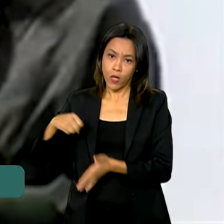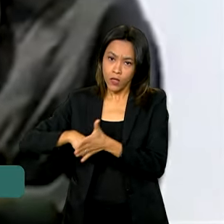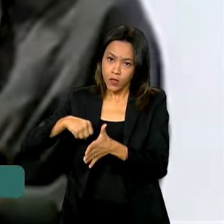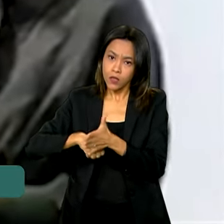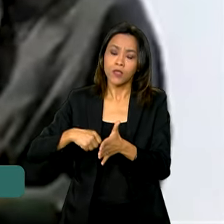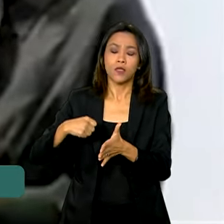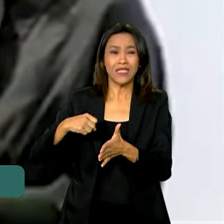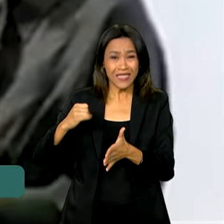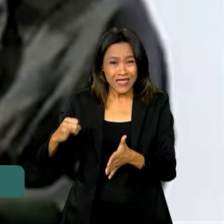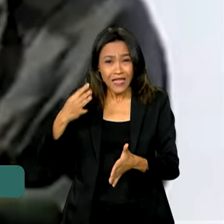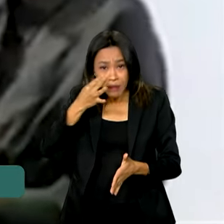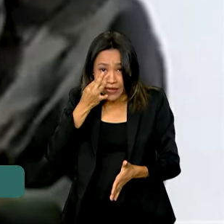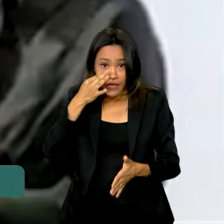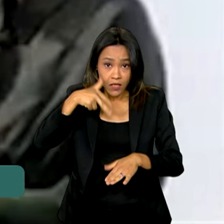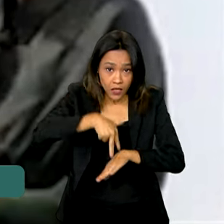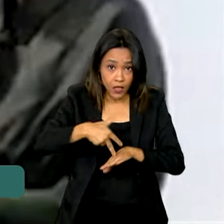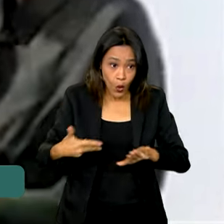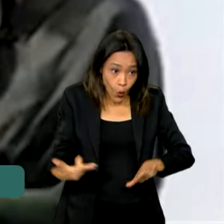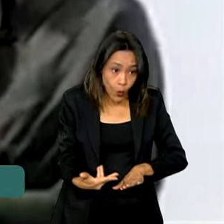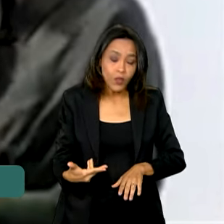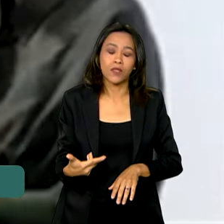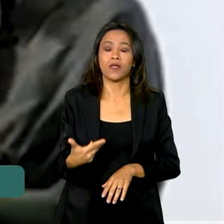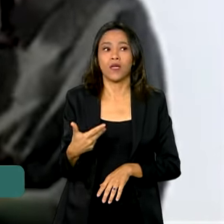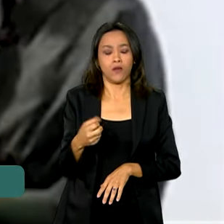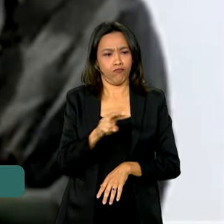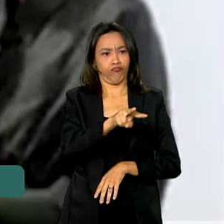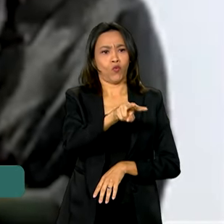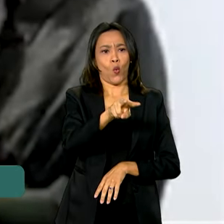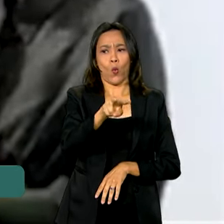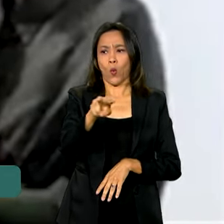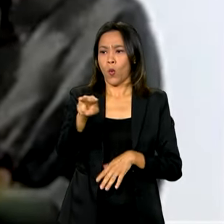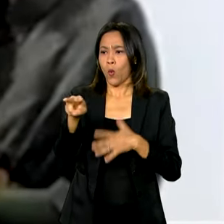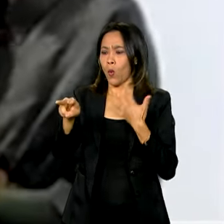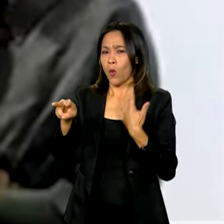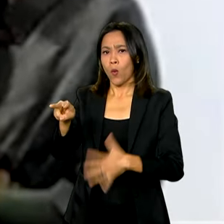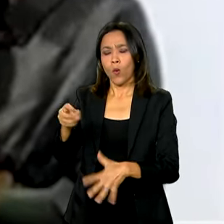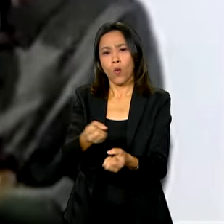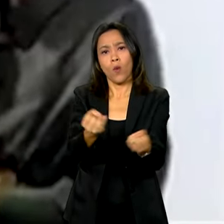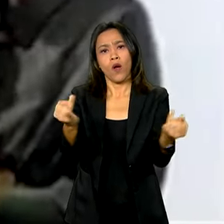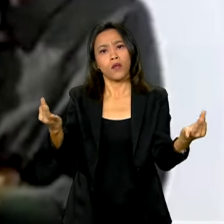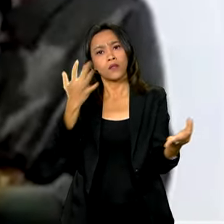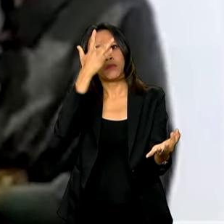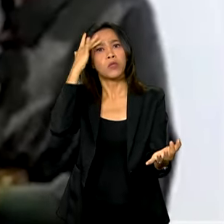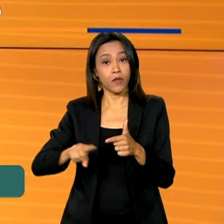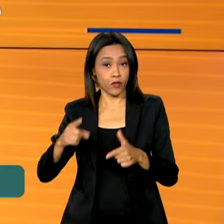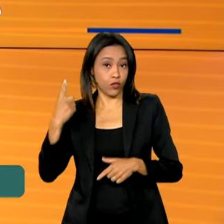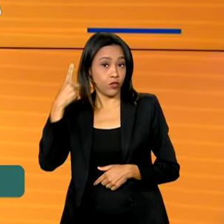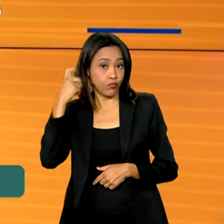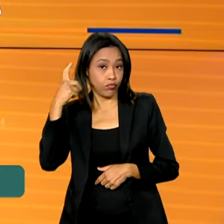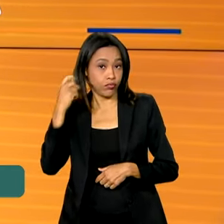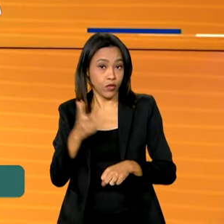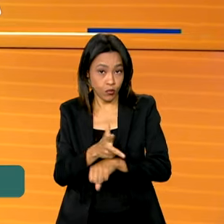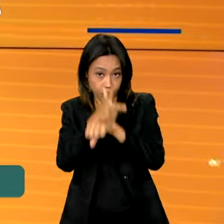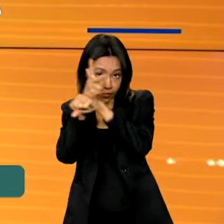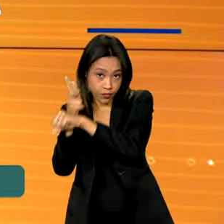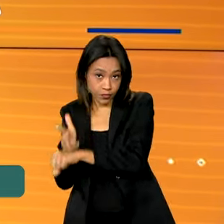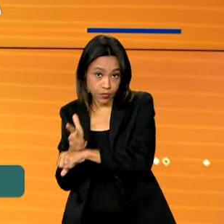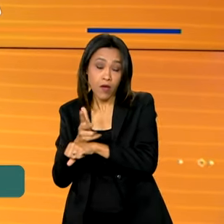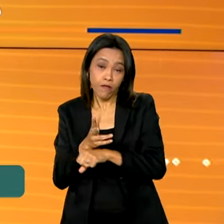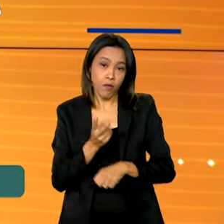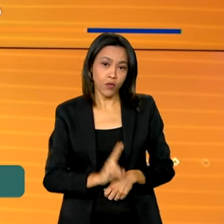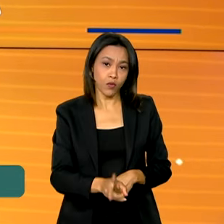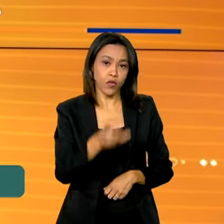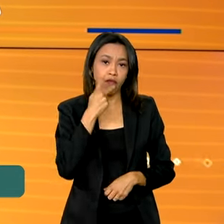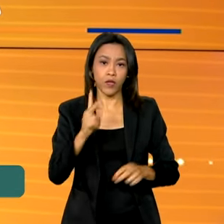estivesse aqui hoje, ele veria quantas pessoas fazem empate todo dia. A gente vai continuar falando do